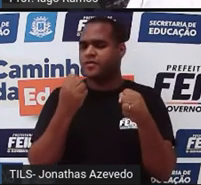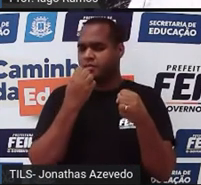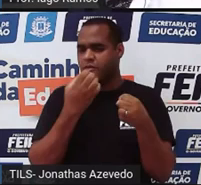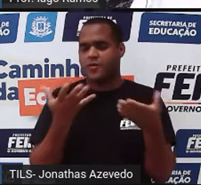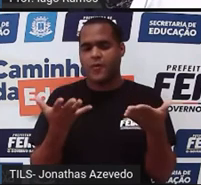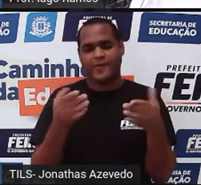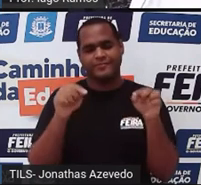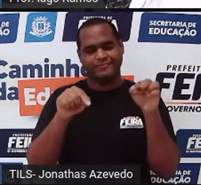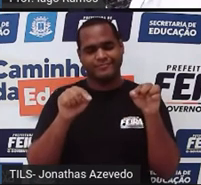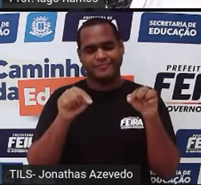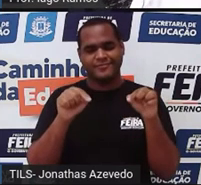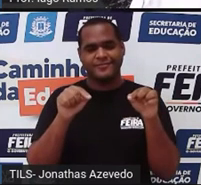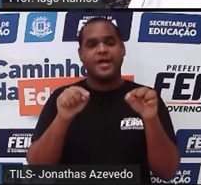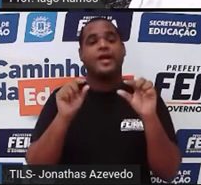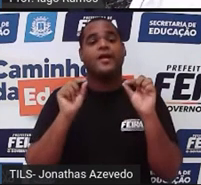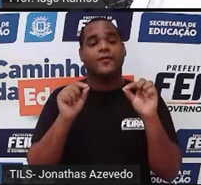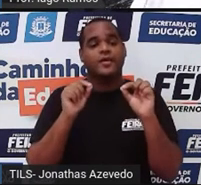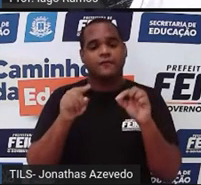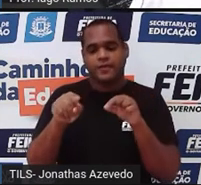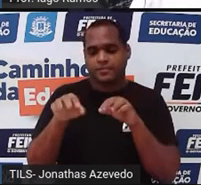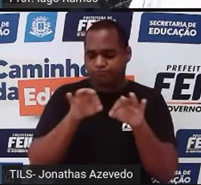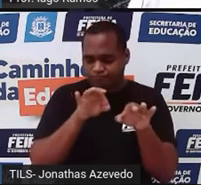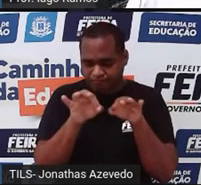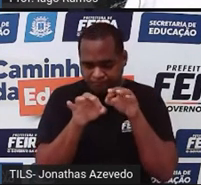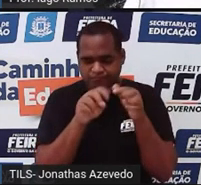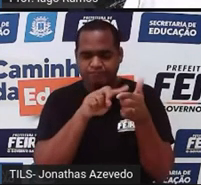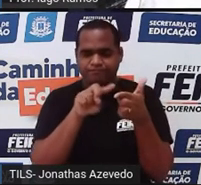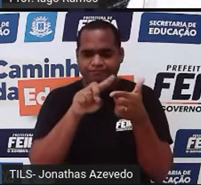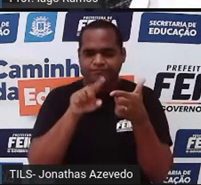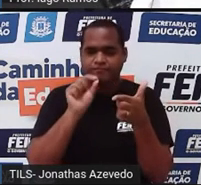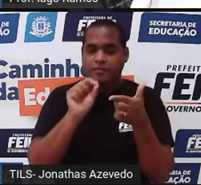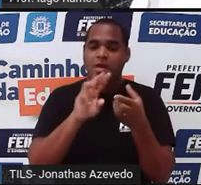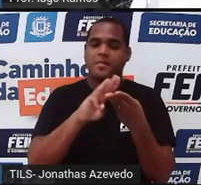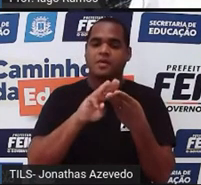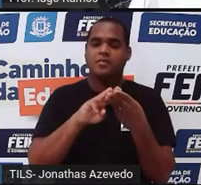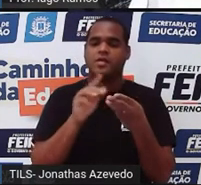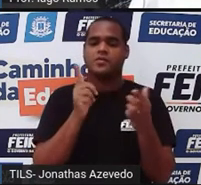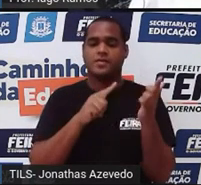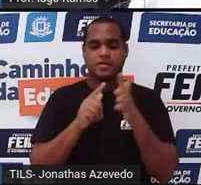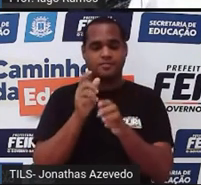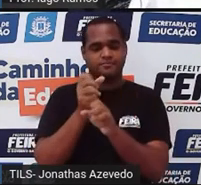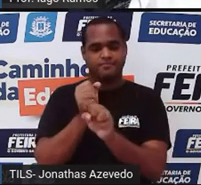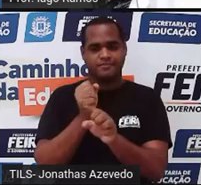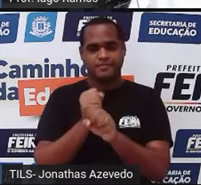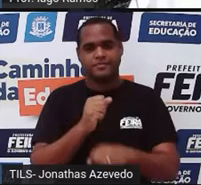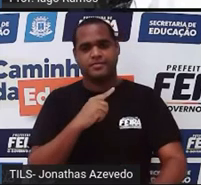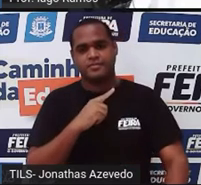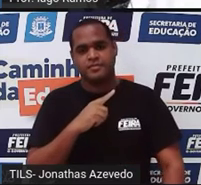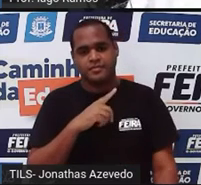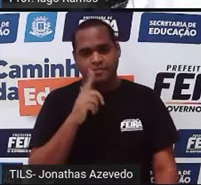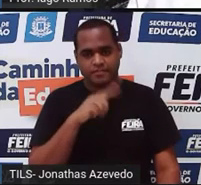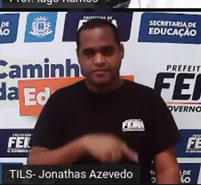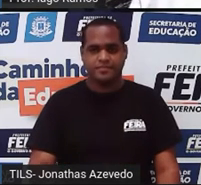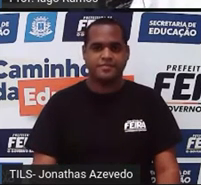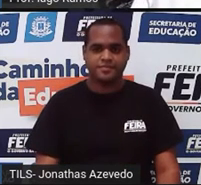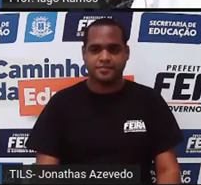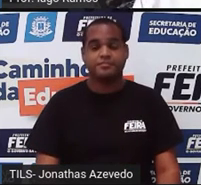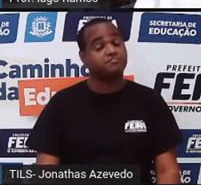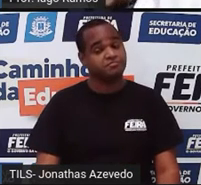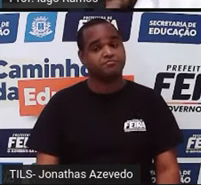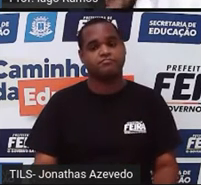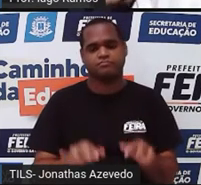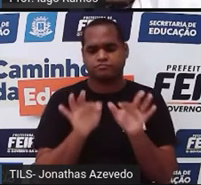aqui sobre resolver problemas de matemática usando apenas a contagem, tá bom? Então eu vou trazer uma situação